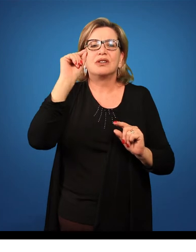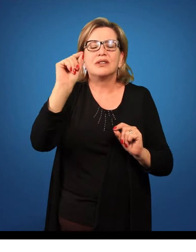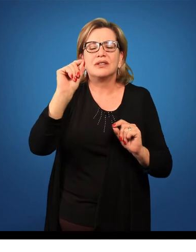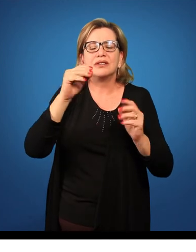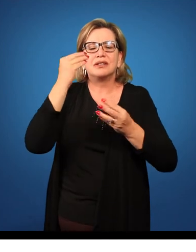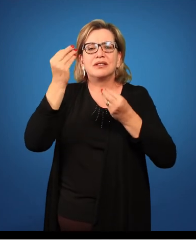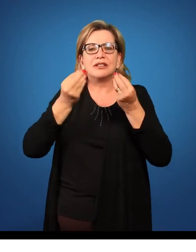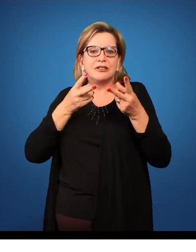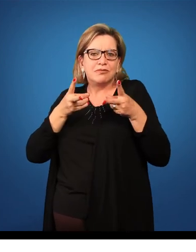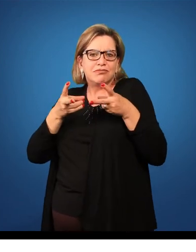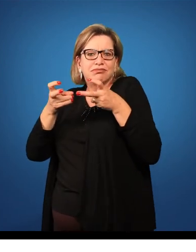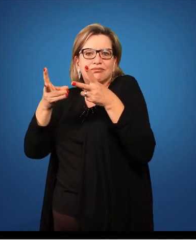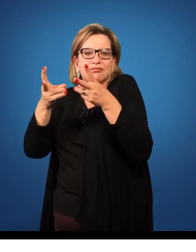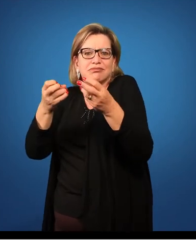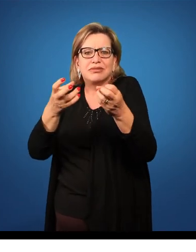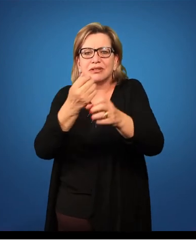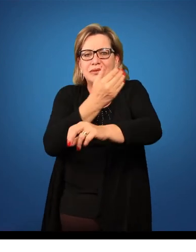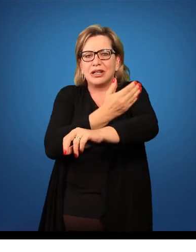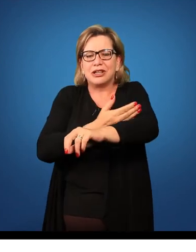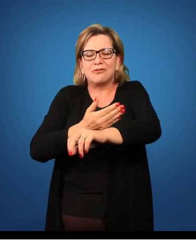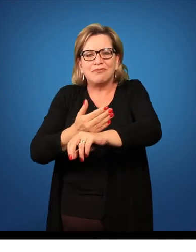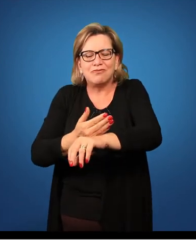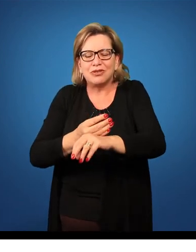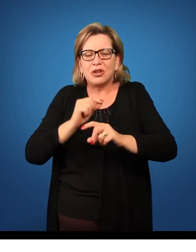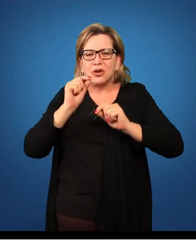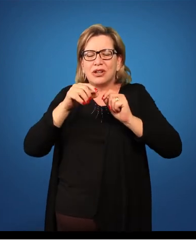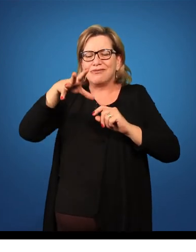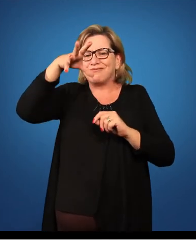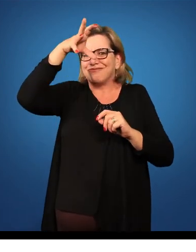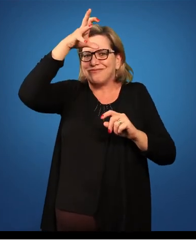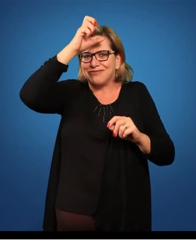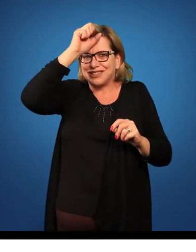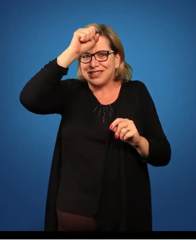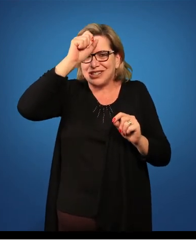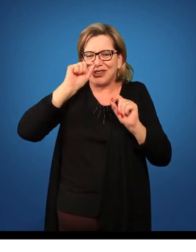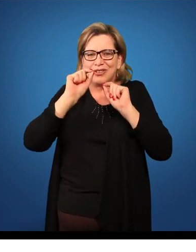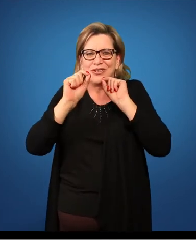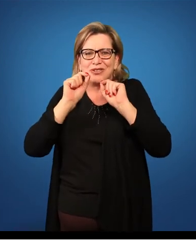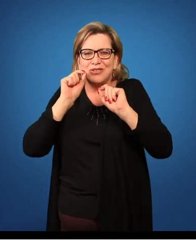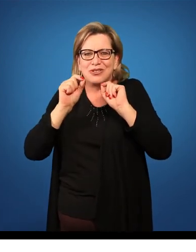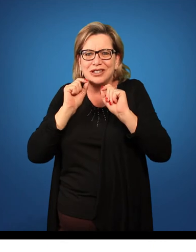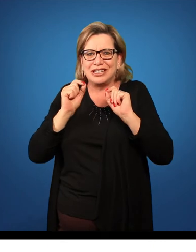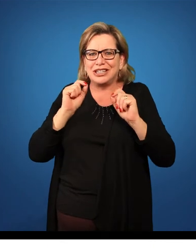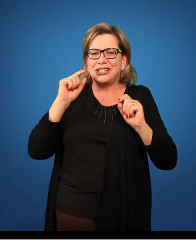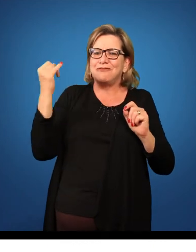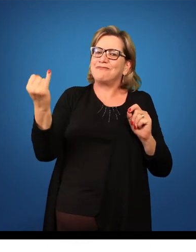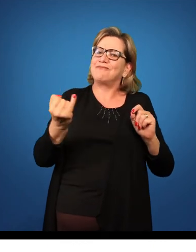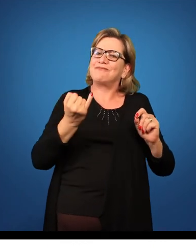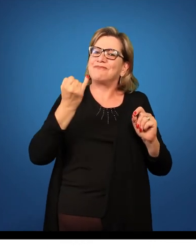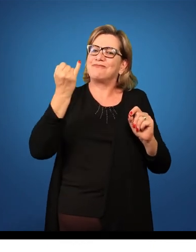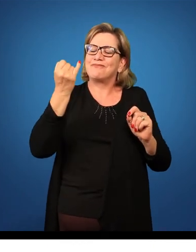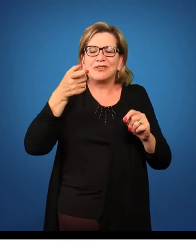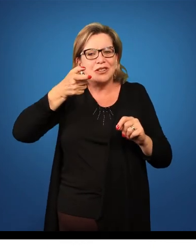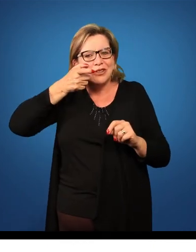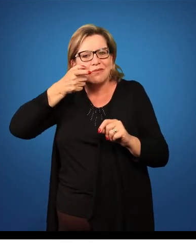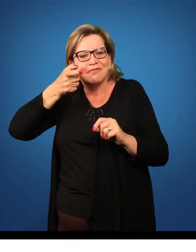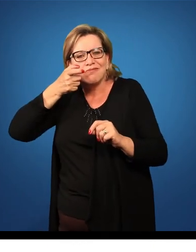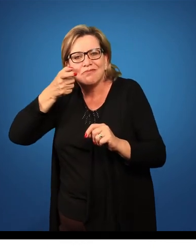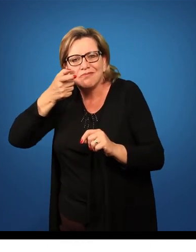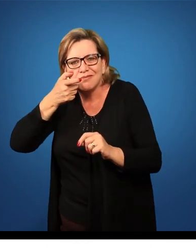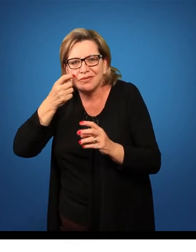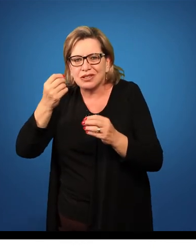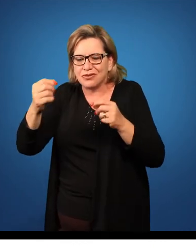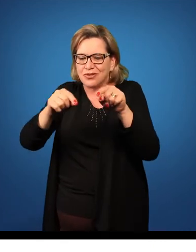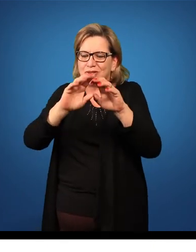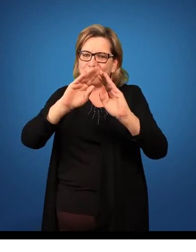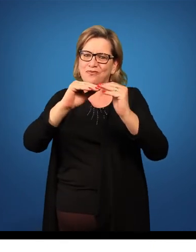alcançadas durante o estágio, qual foi o aprendizado de vocês, quais foram os dados relevantes que vocês observaram no espaço escolar